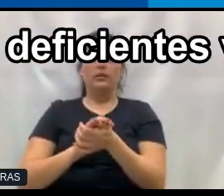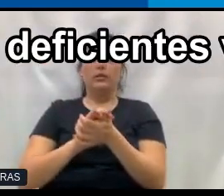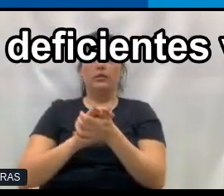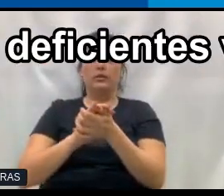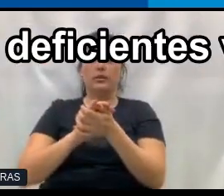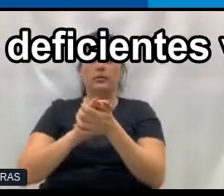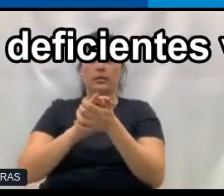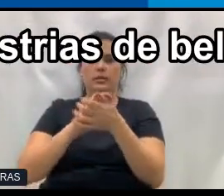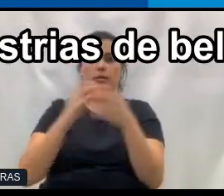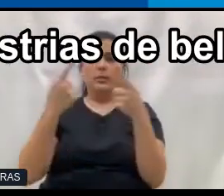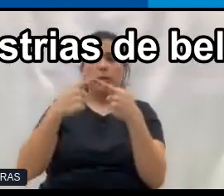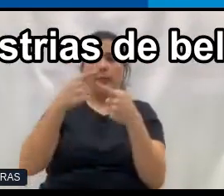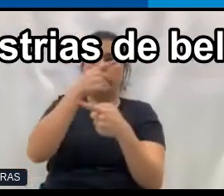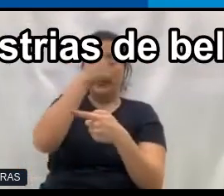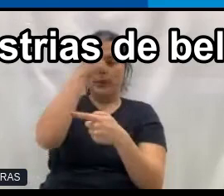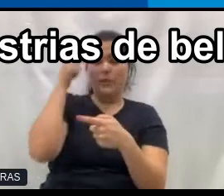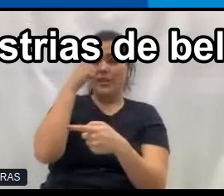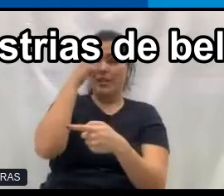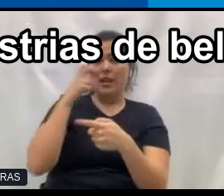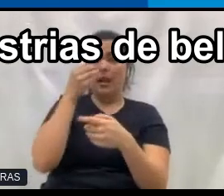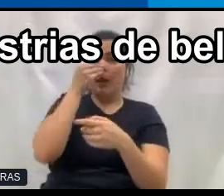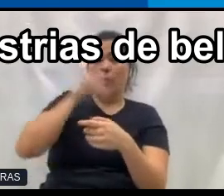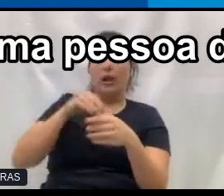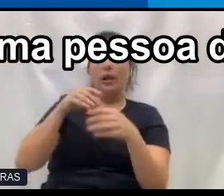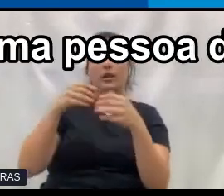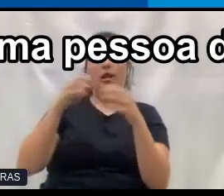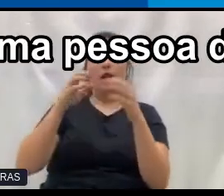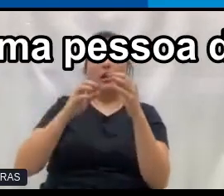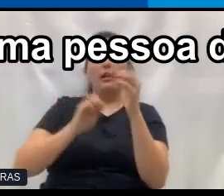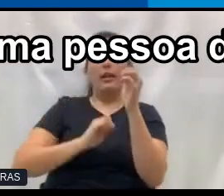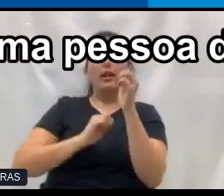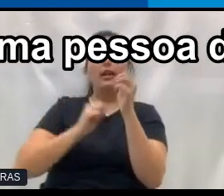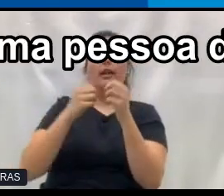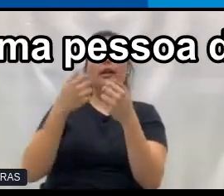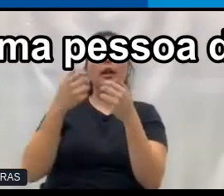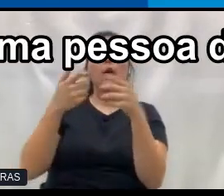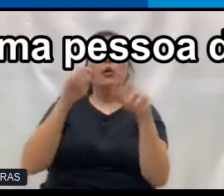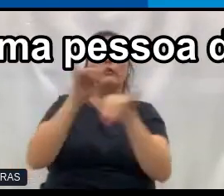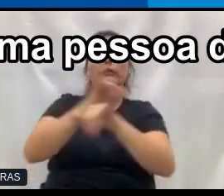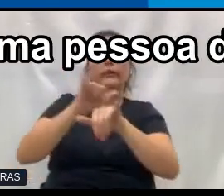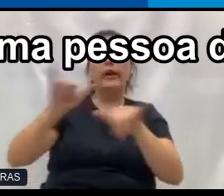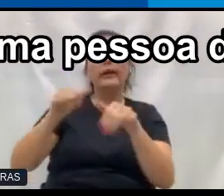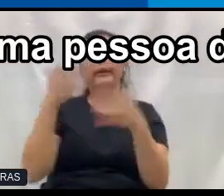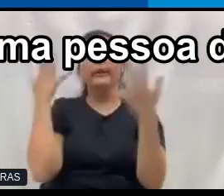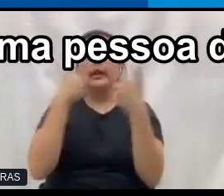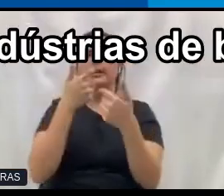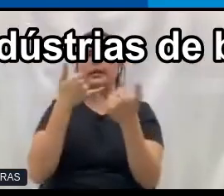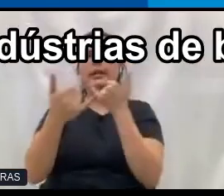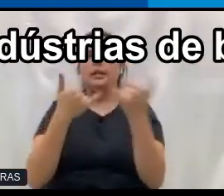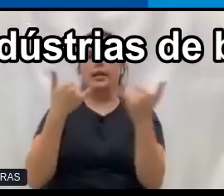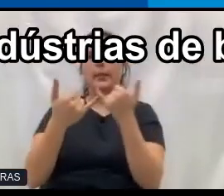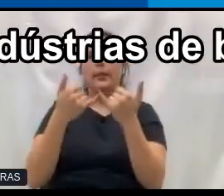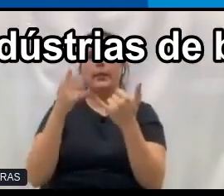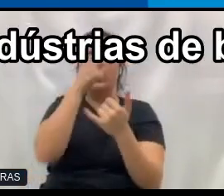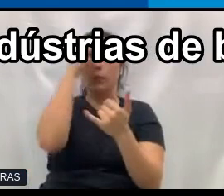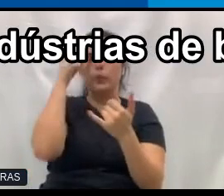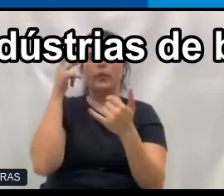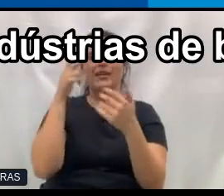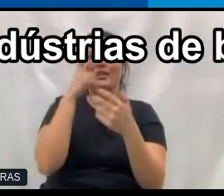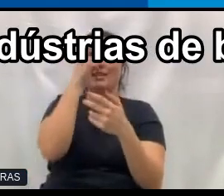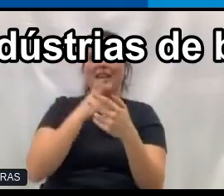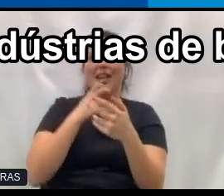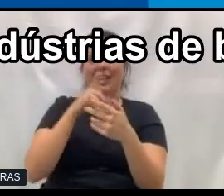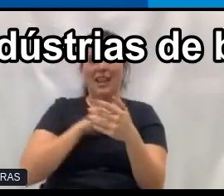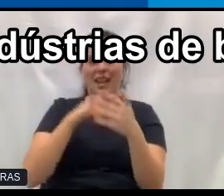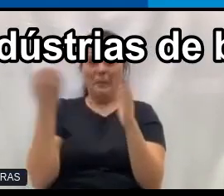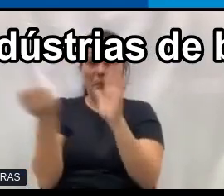deficientes visuais são ignoradas por indústrias de beleza? você não vê um comercial com uma pessoa deficiente visual numa grande